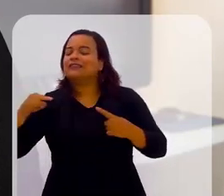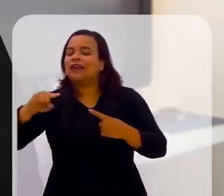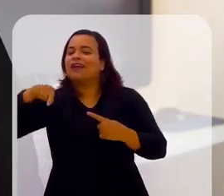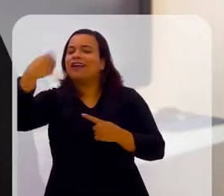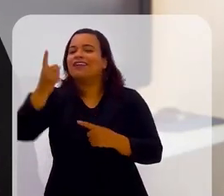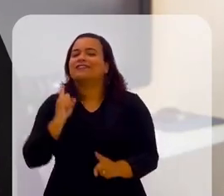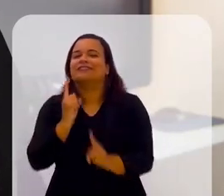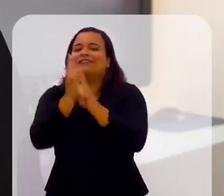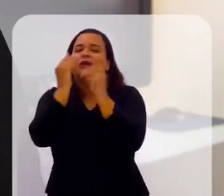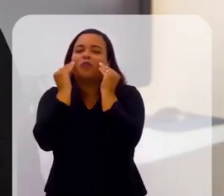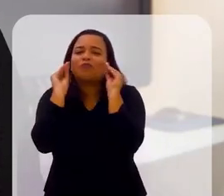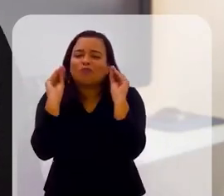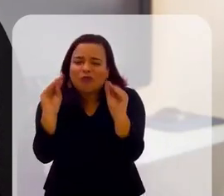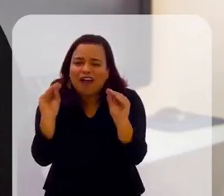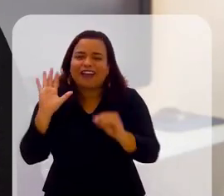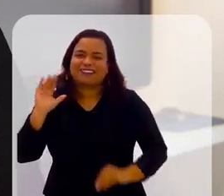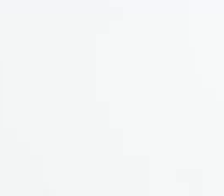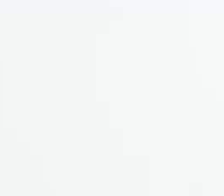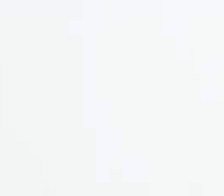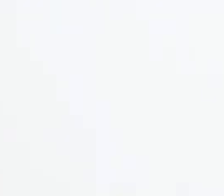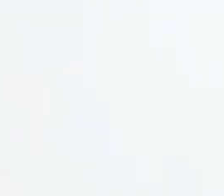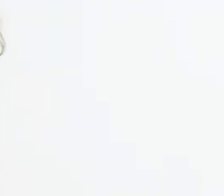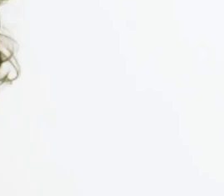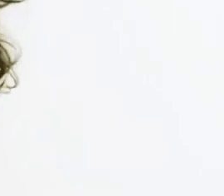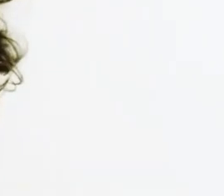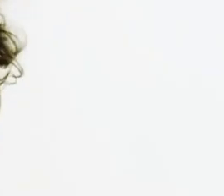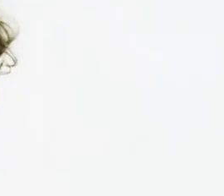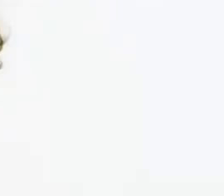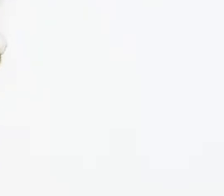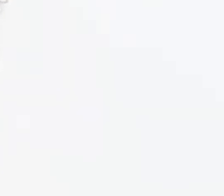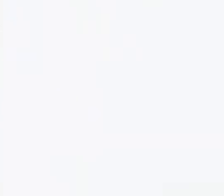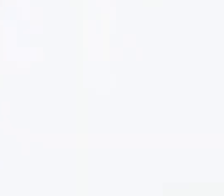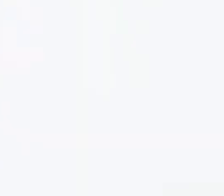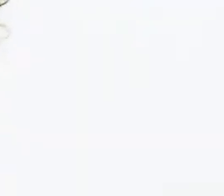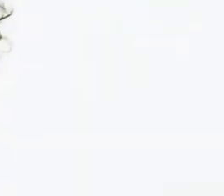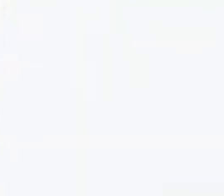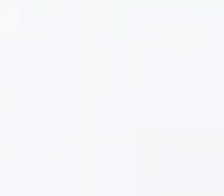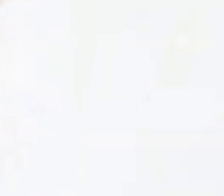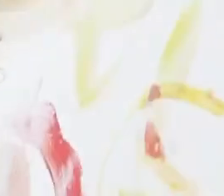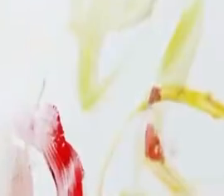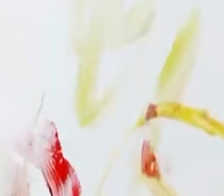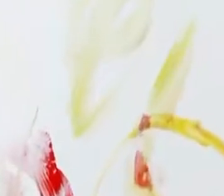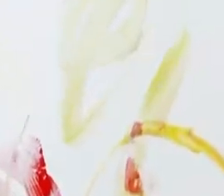semana que vem. Beijo! Tchau, tchau. Tchau, tchau.